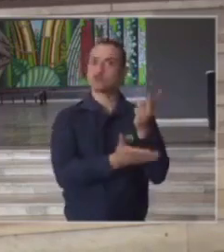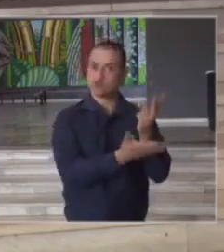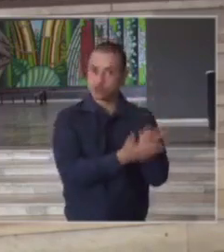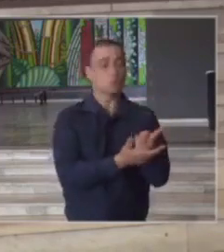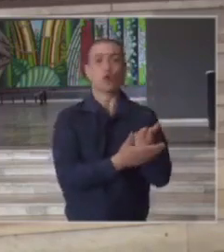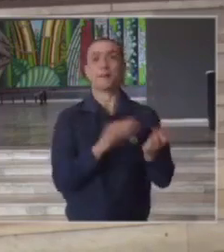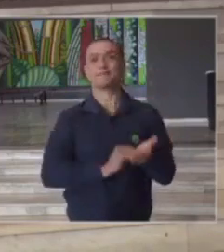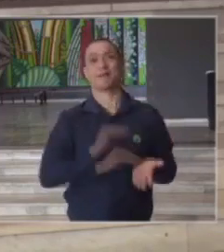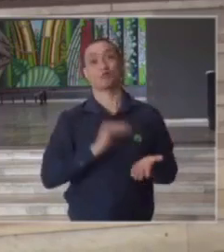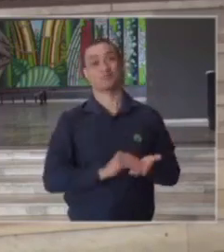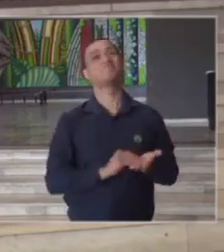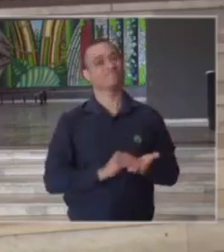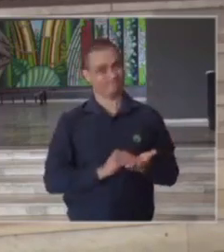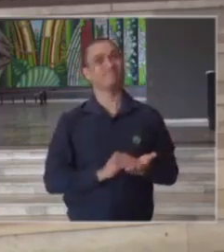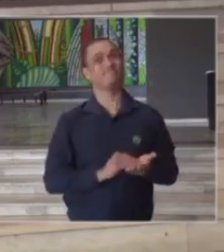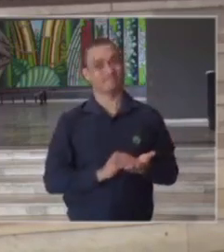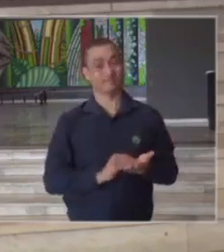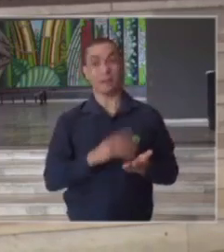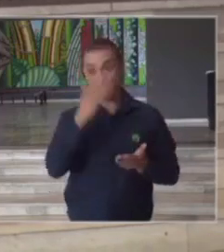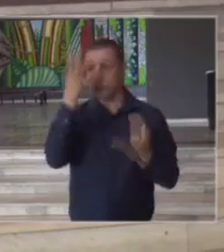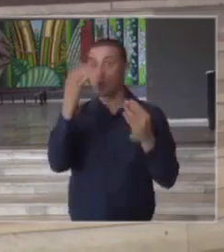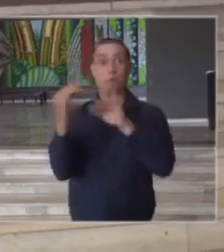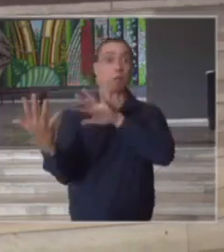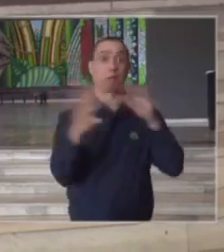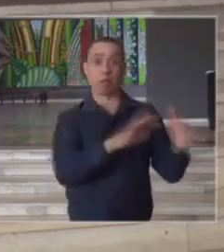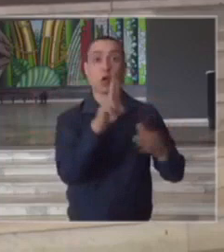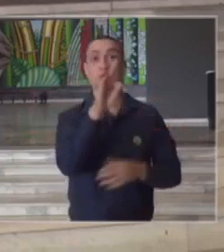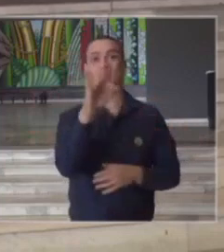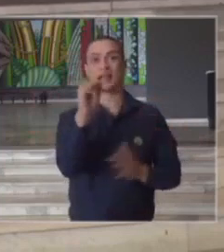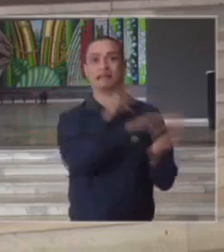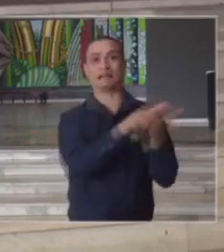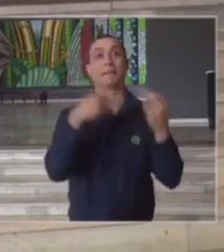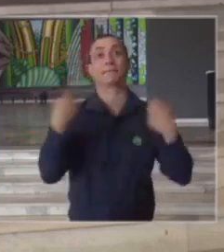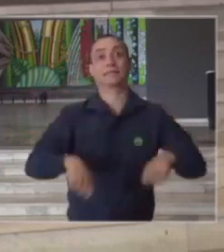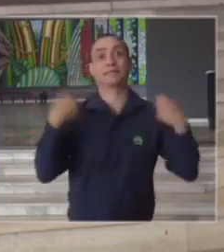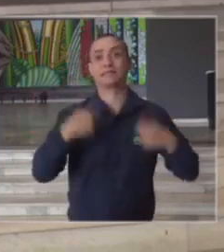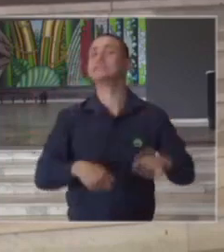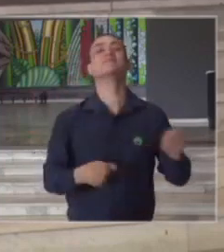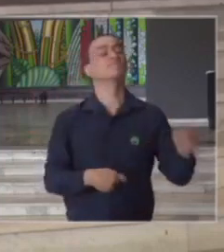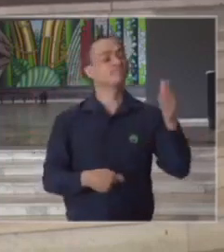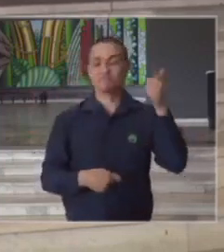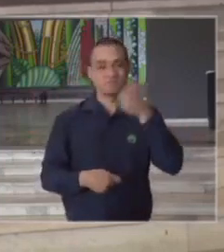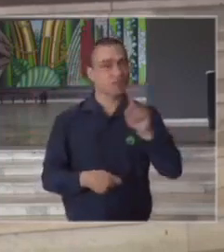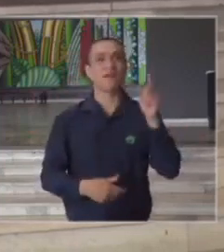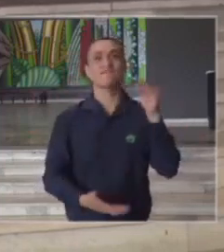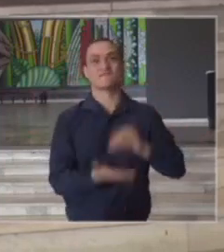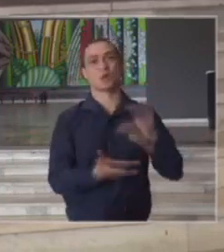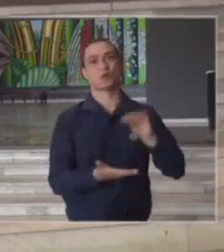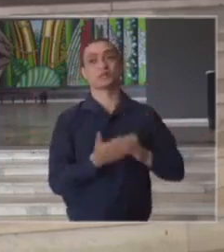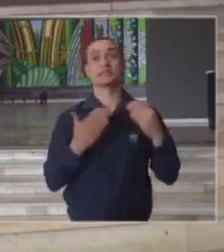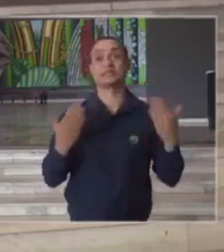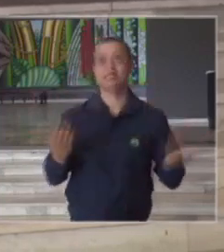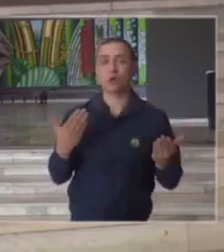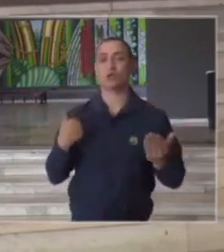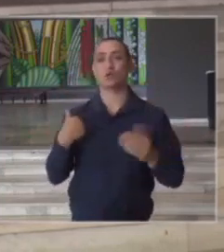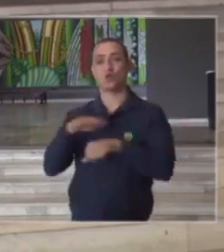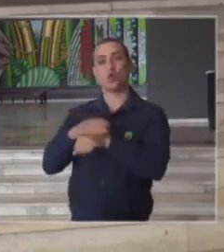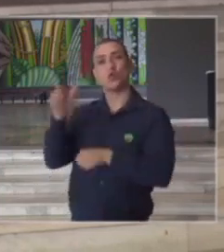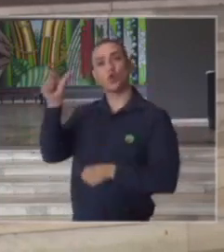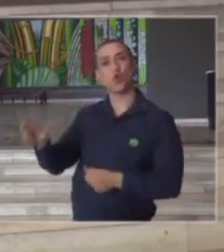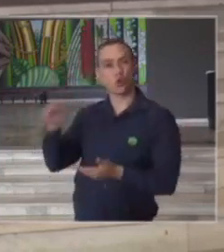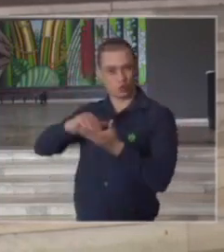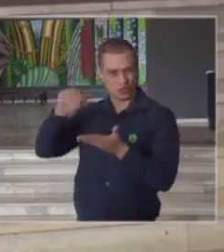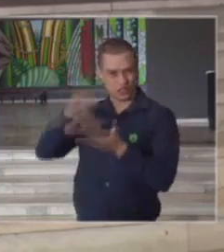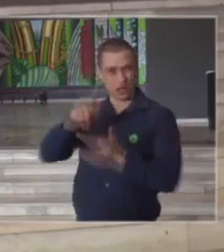insuficientes a demanda a procura tem sido tem sido muito grande então conversando com o